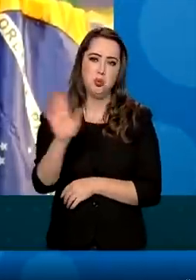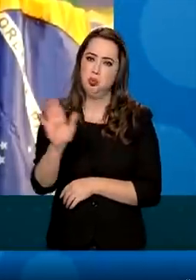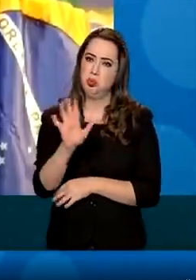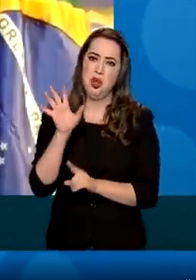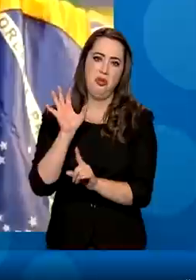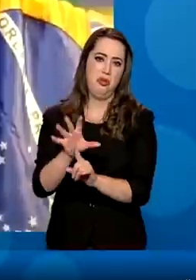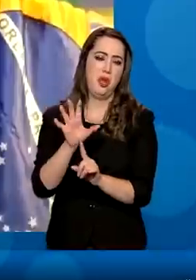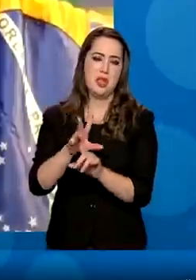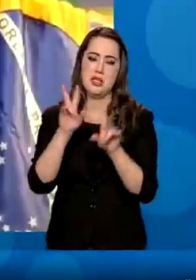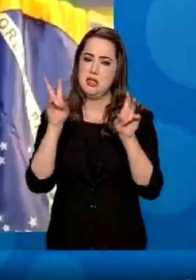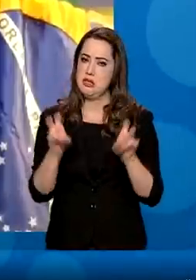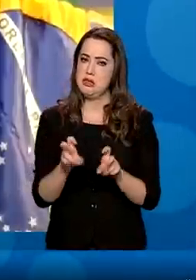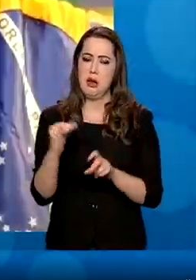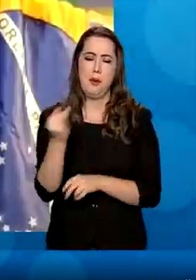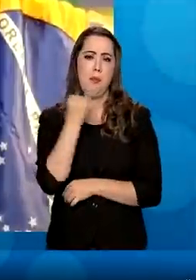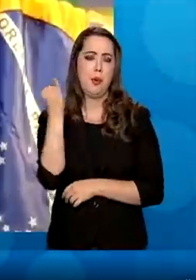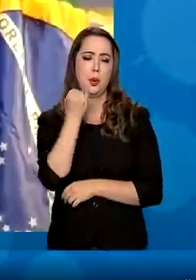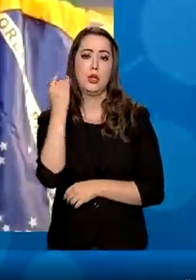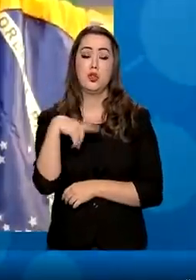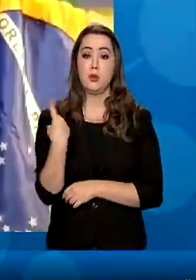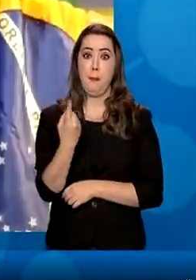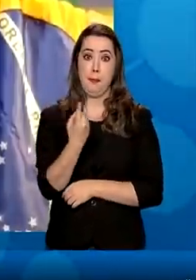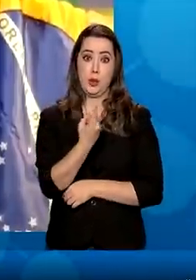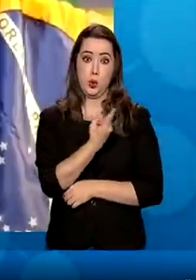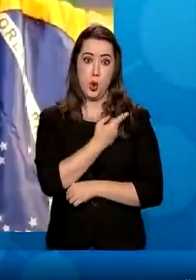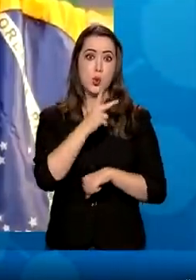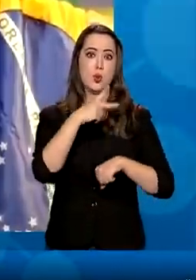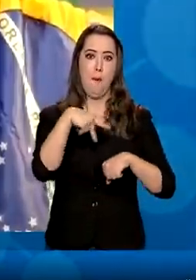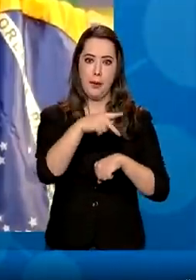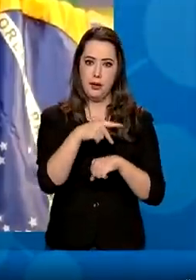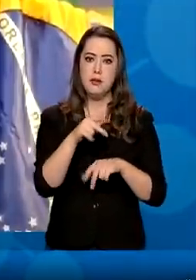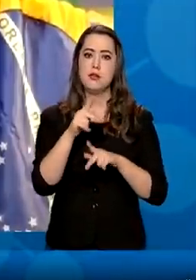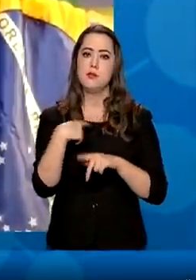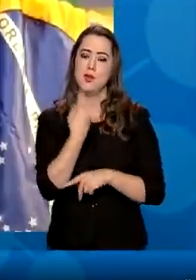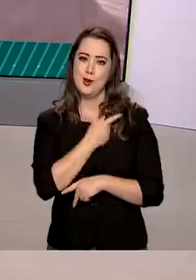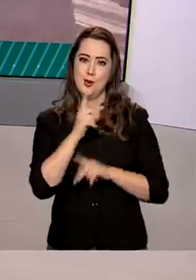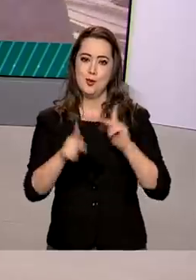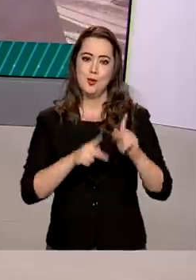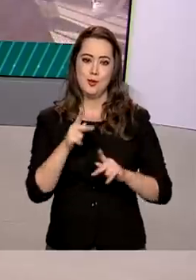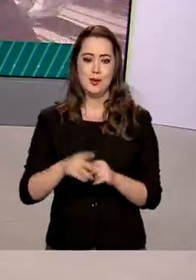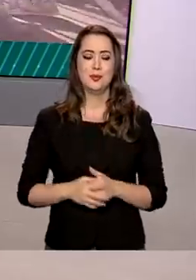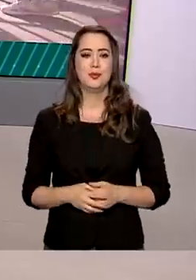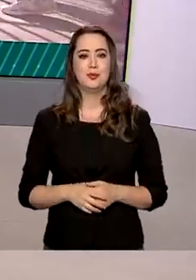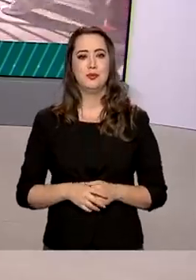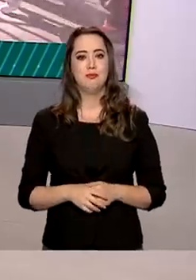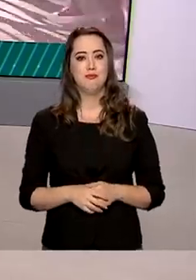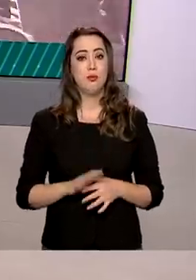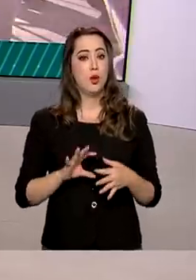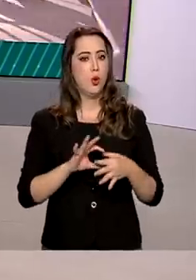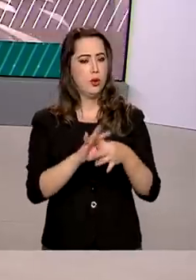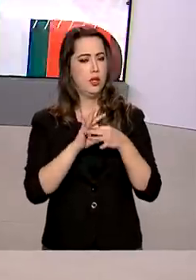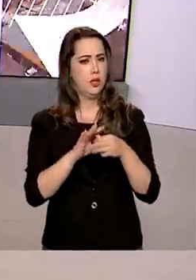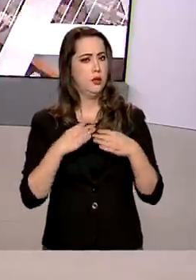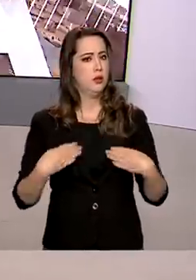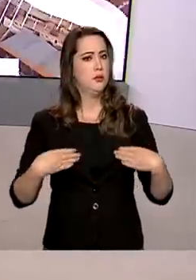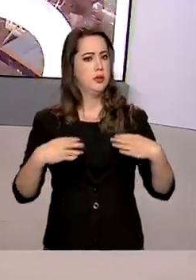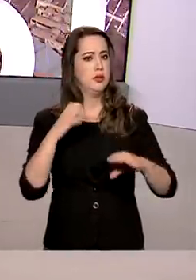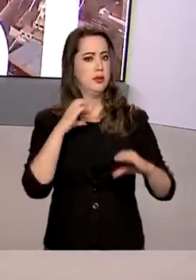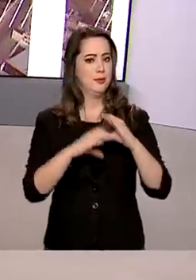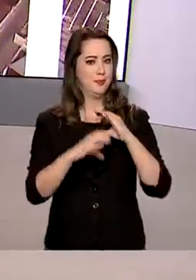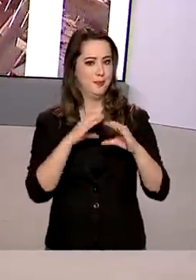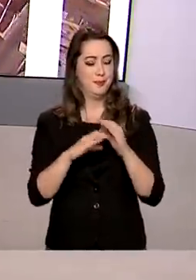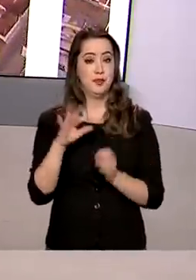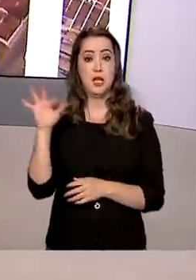nesse investimento tão importante que nós precisamos para os brasileiros. E uma parceria entre o Ministério das